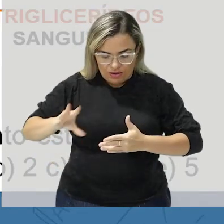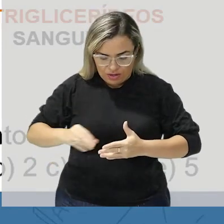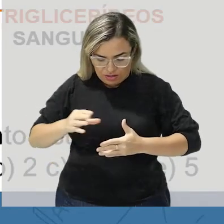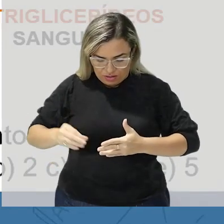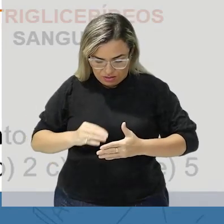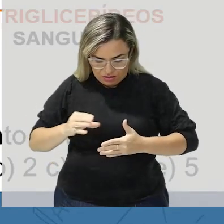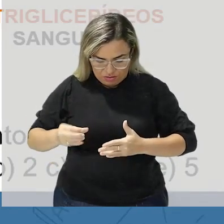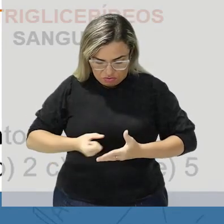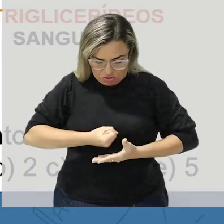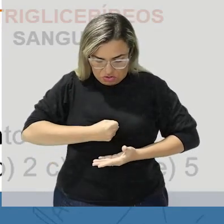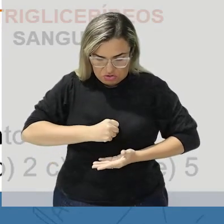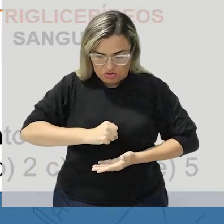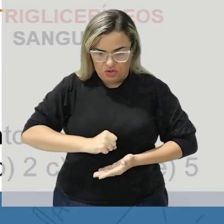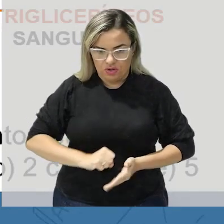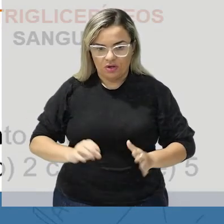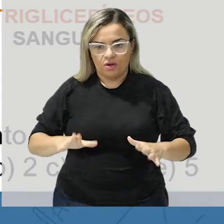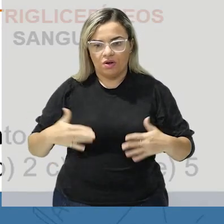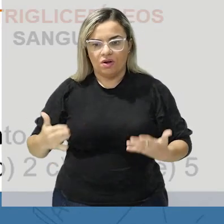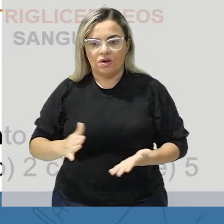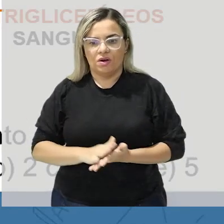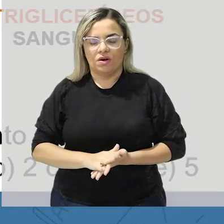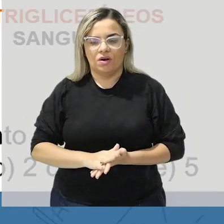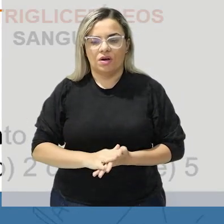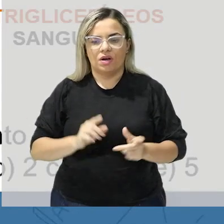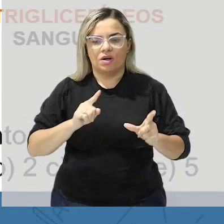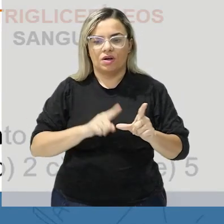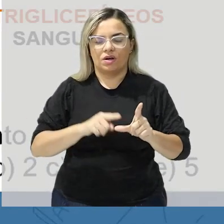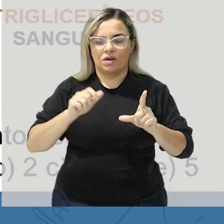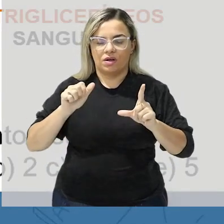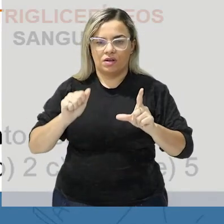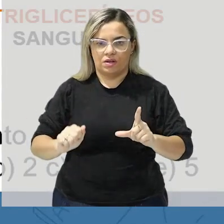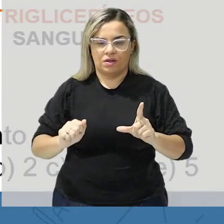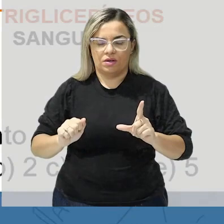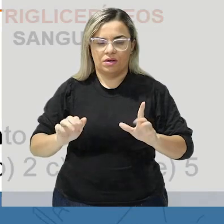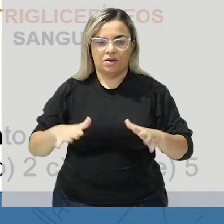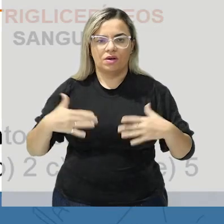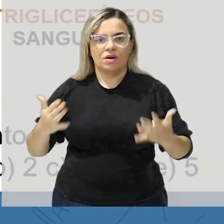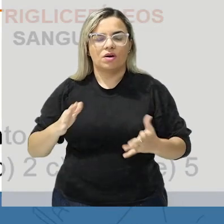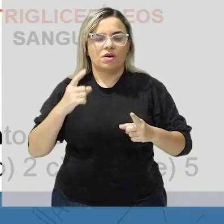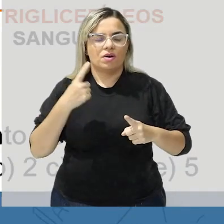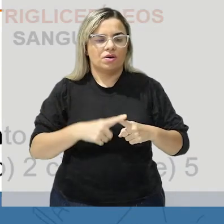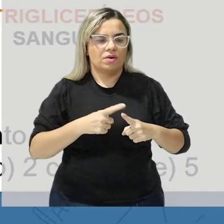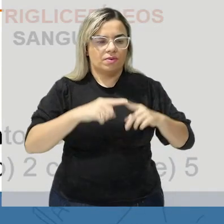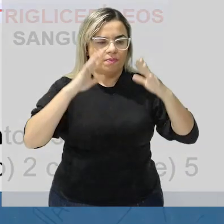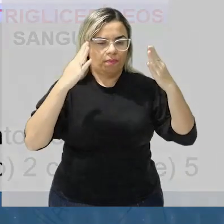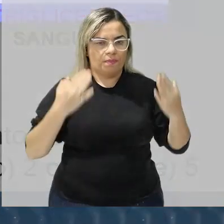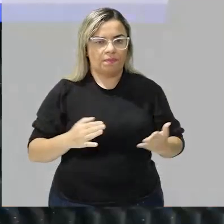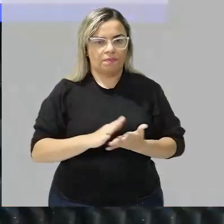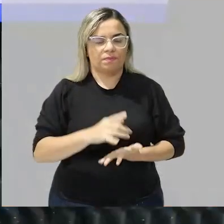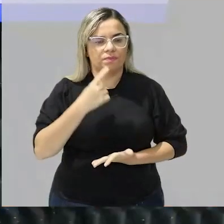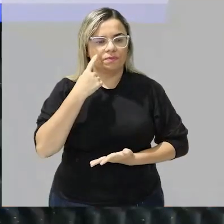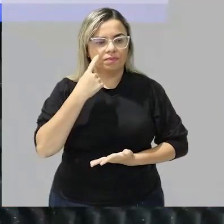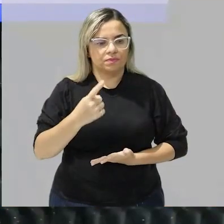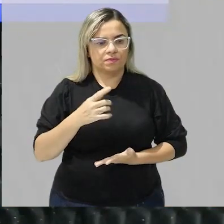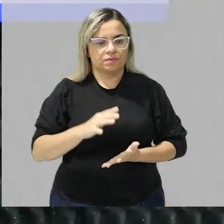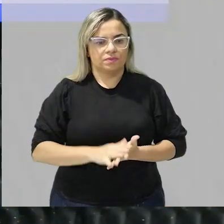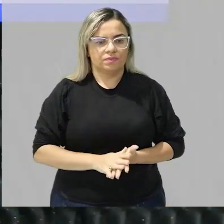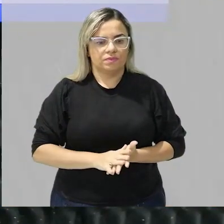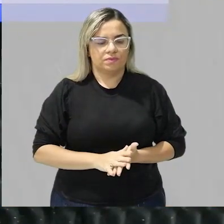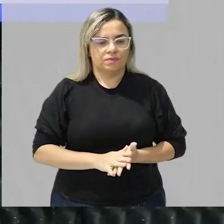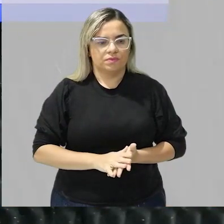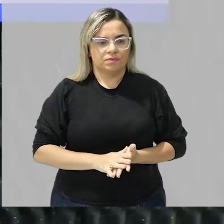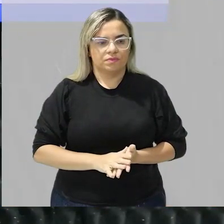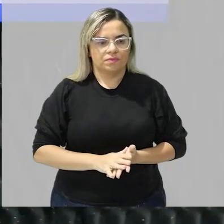pessoal vai ser esse primeiro resultado aqui vamos analisar porque que é o primeiro veja o quadradinho